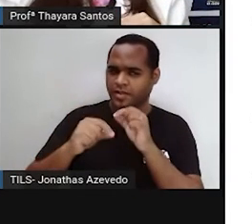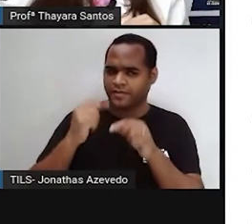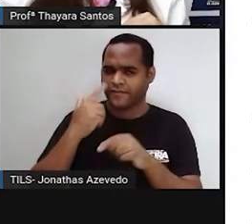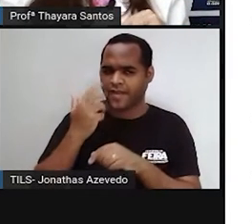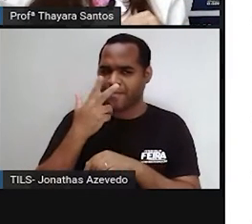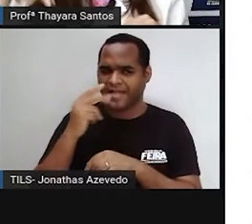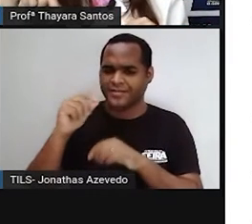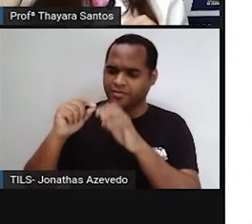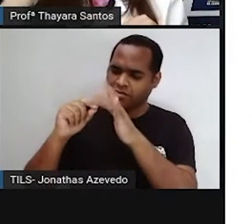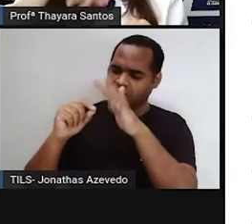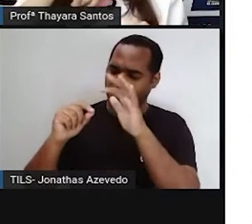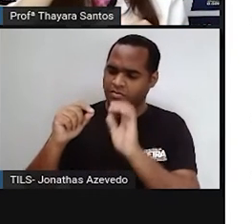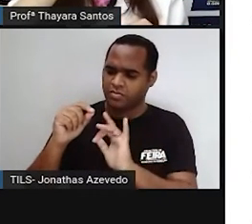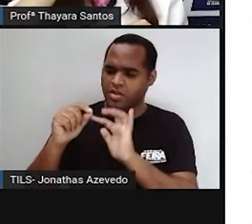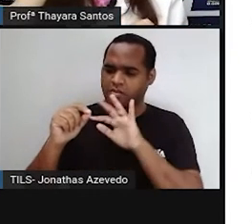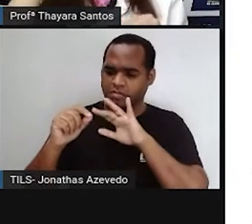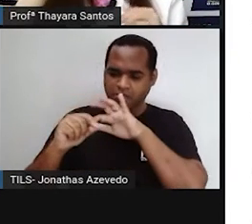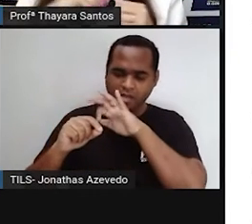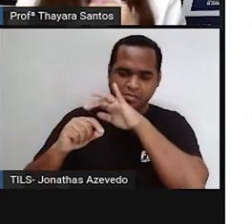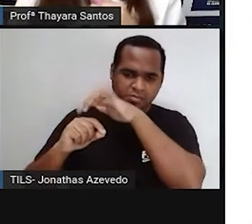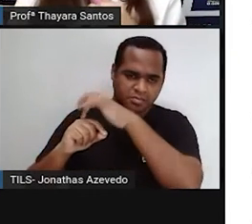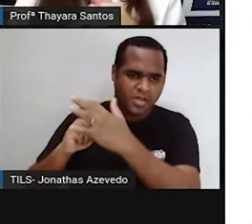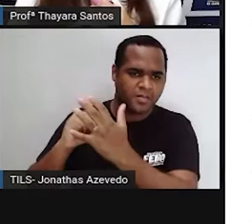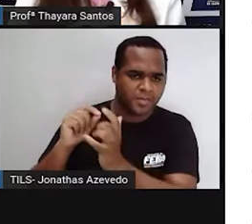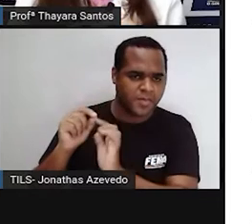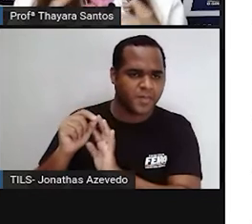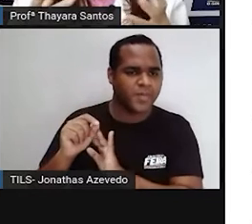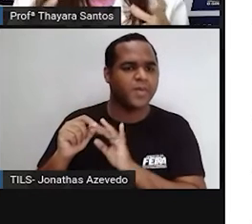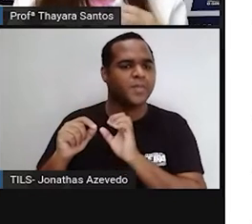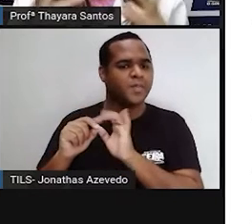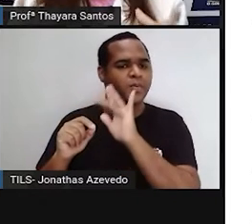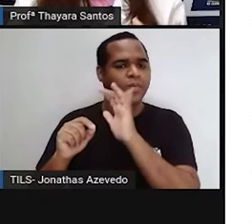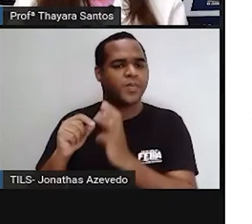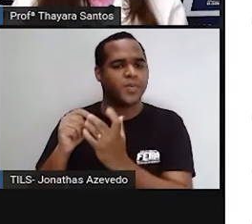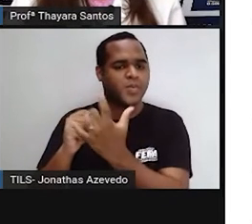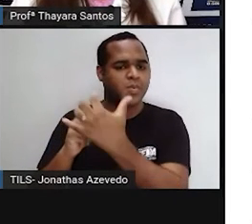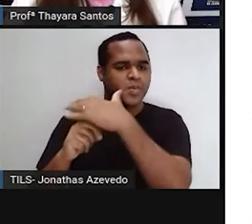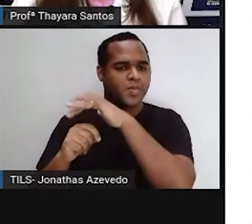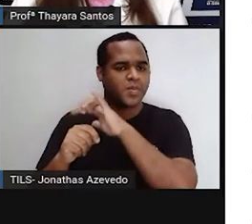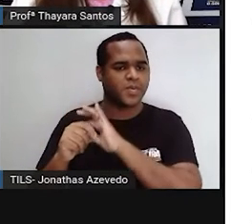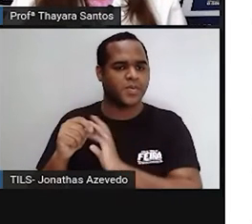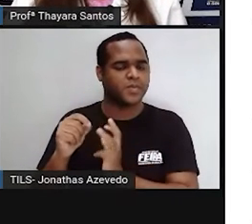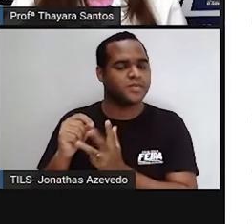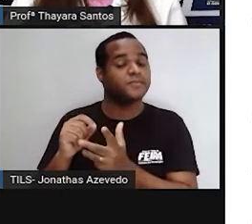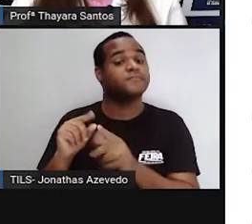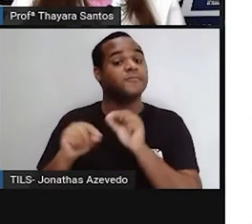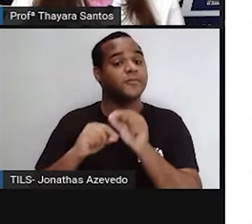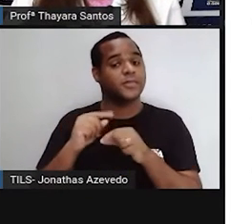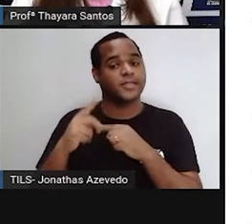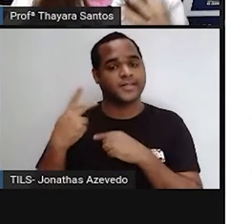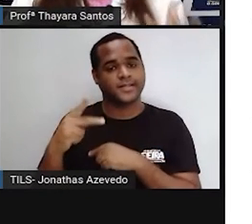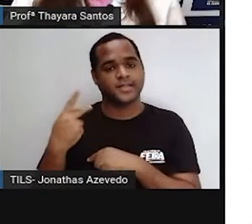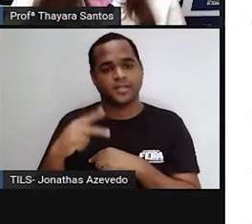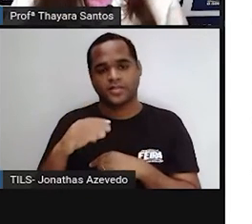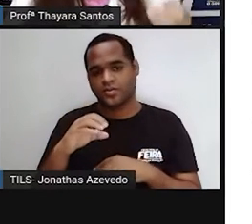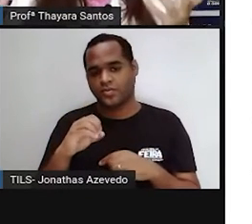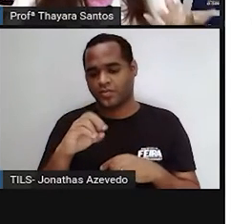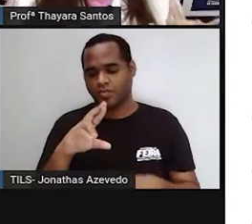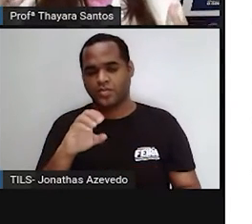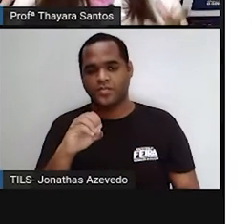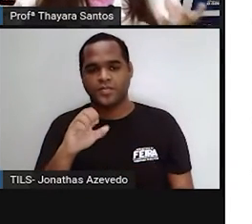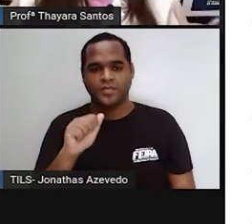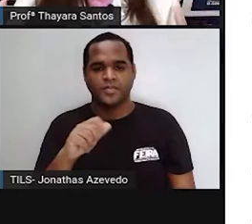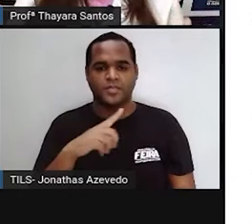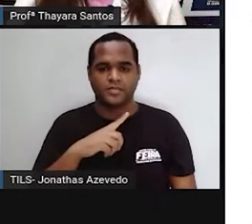parecem, uns raios saindo depois dessa parte arredondada. E esses raios que saem é justamente a região que a gente chama de coroa, que